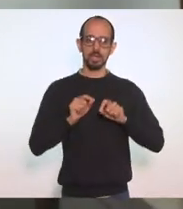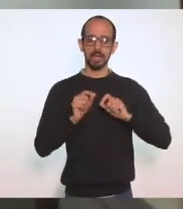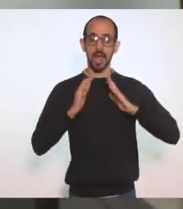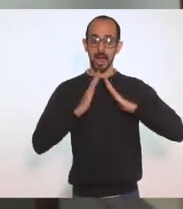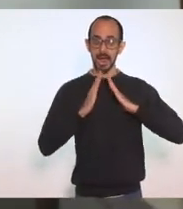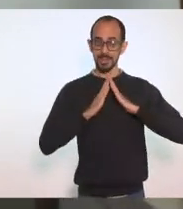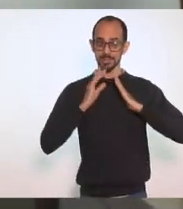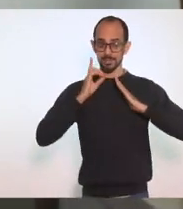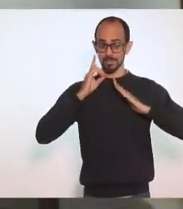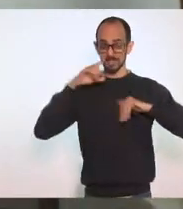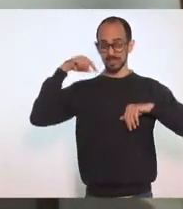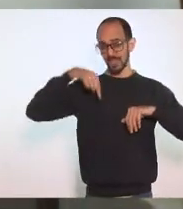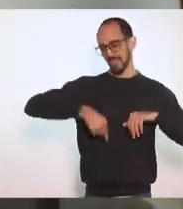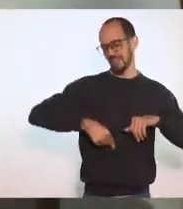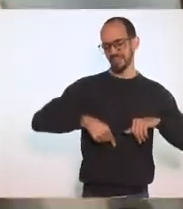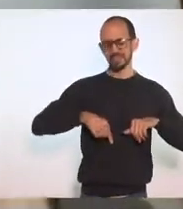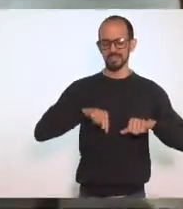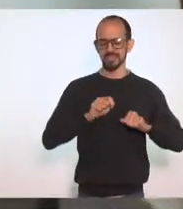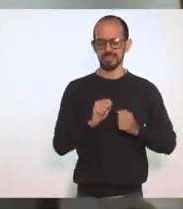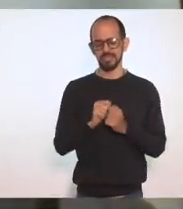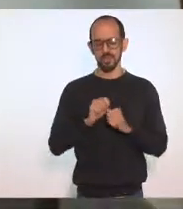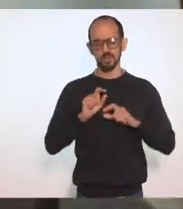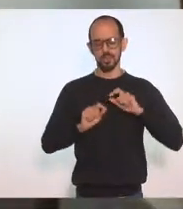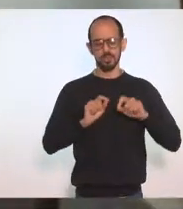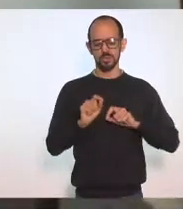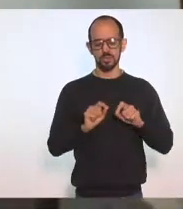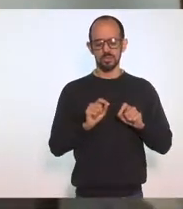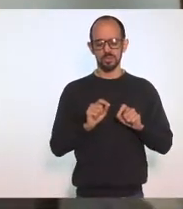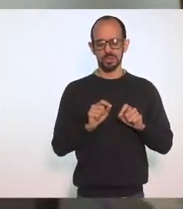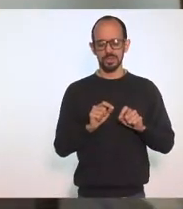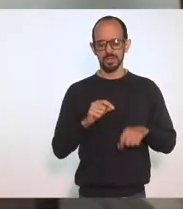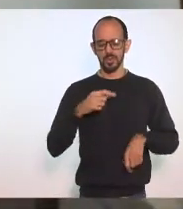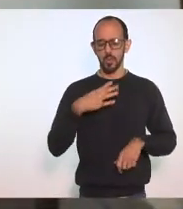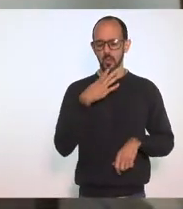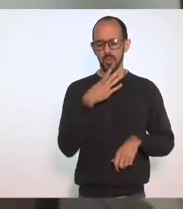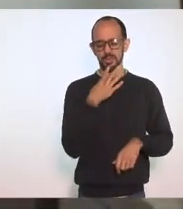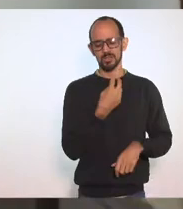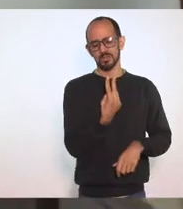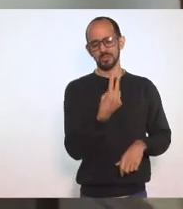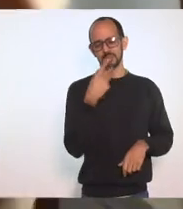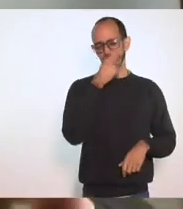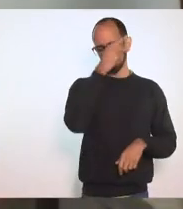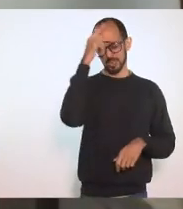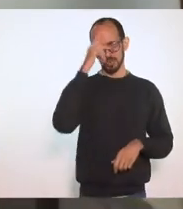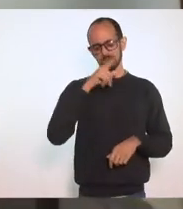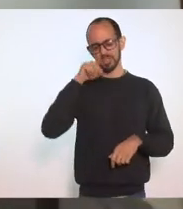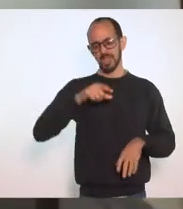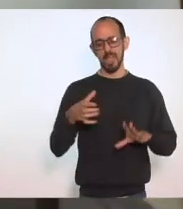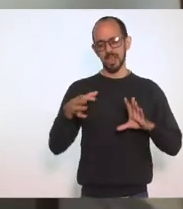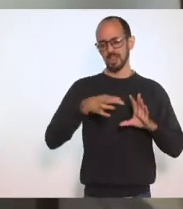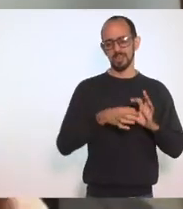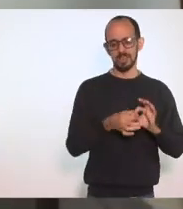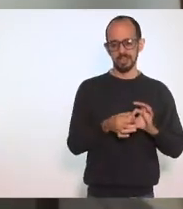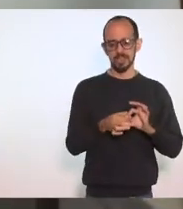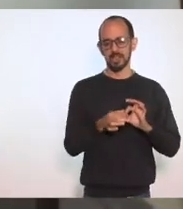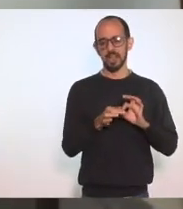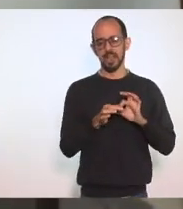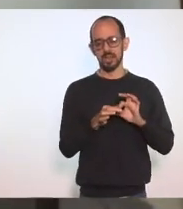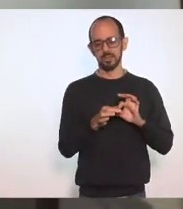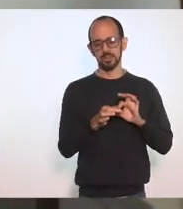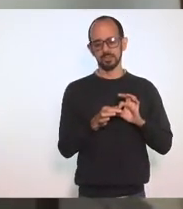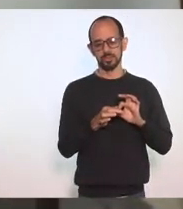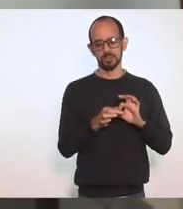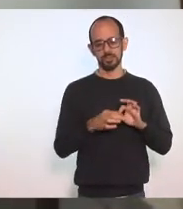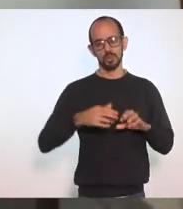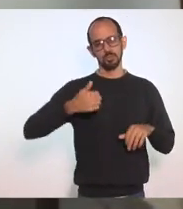Conheço Uma pessoa Uma não Duas pessoas Nesse parlamento Que são ligadas Uma